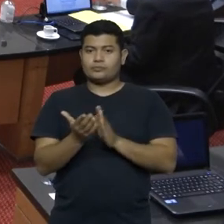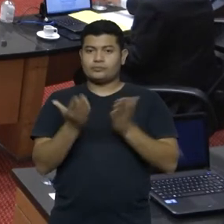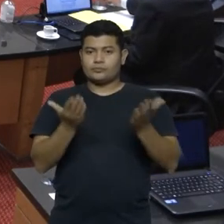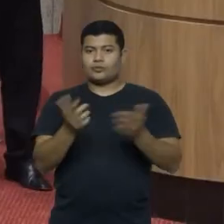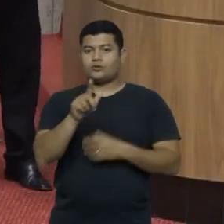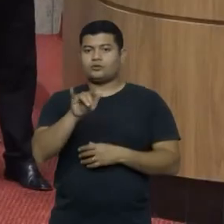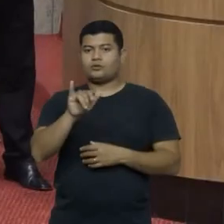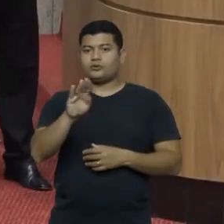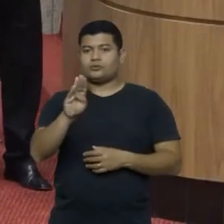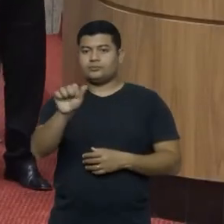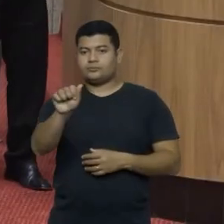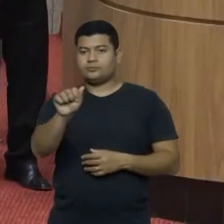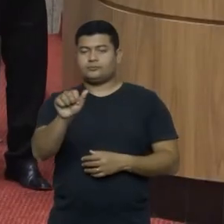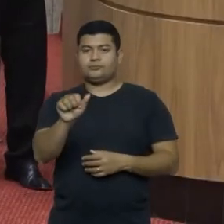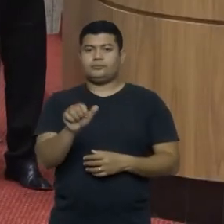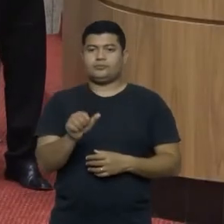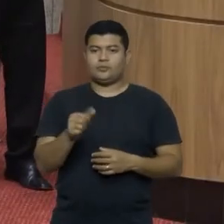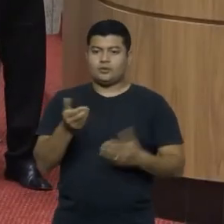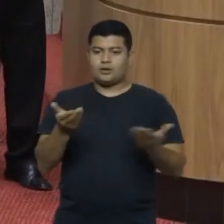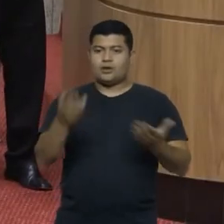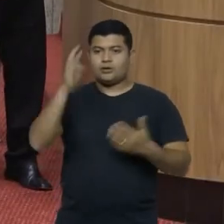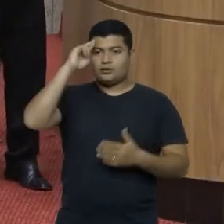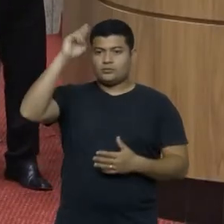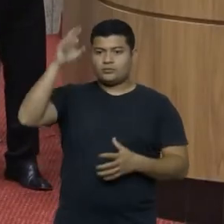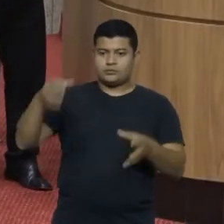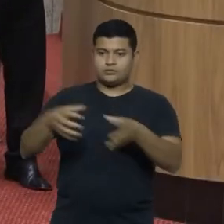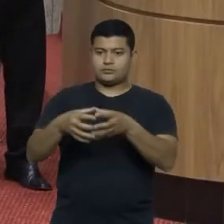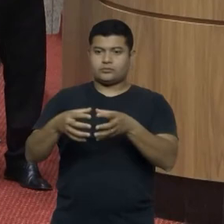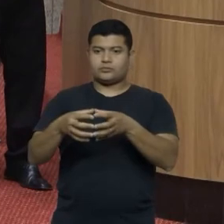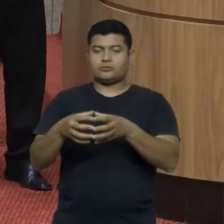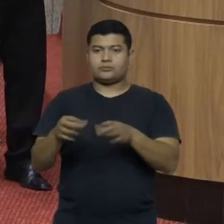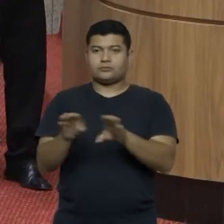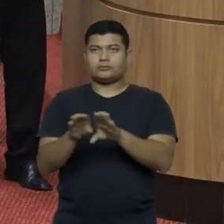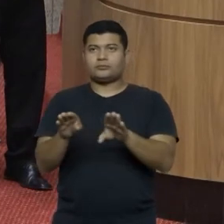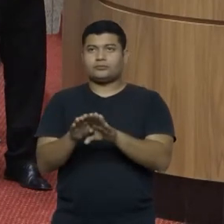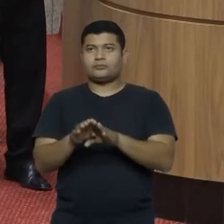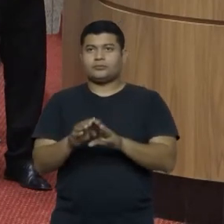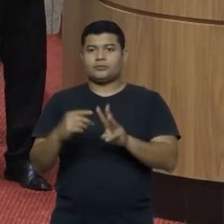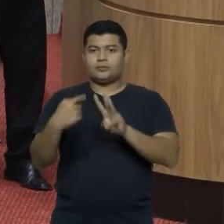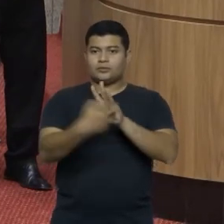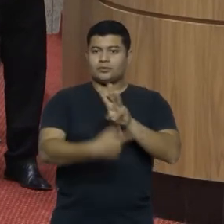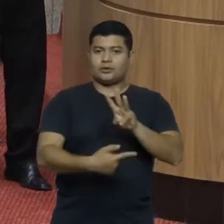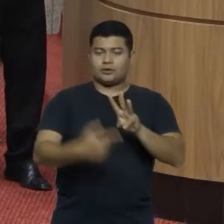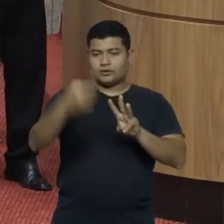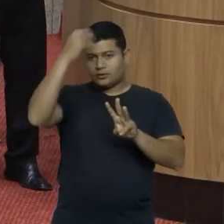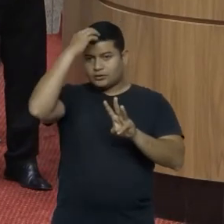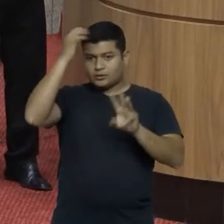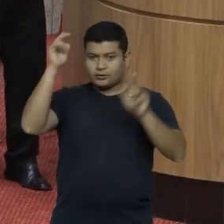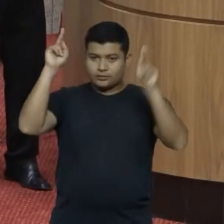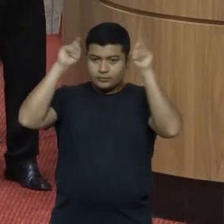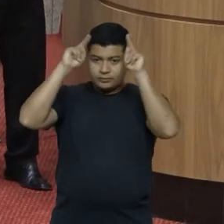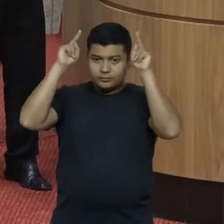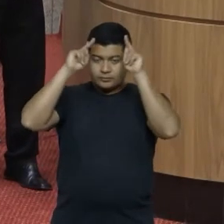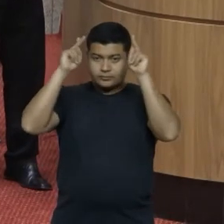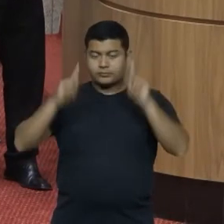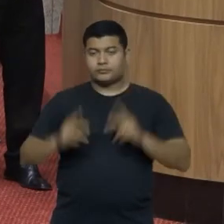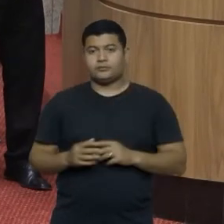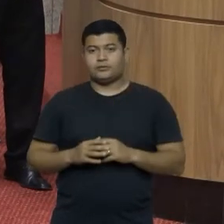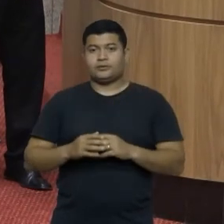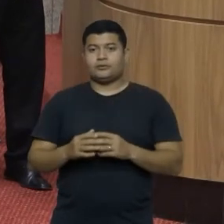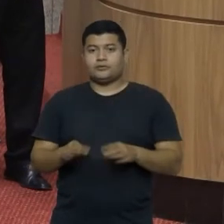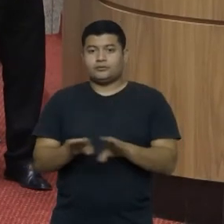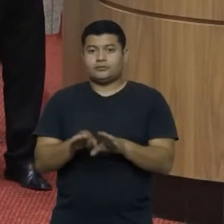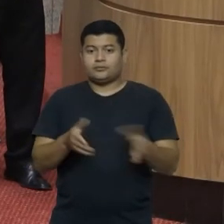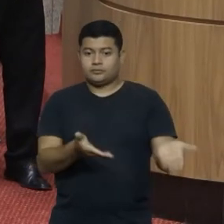pela condução, a Raíssa, Natália, a Carolina, inclusive, convidar